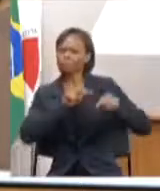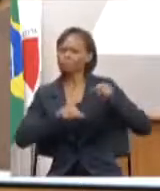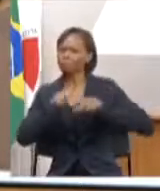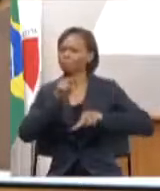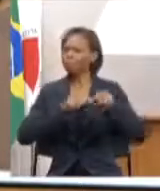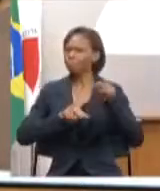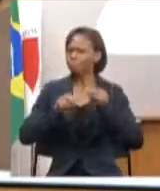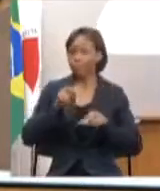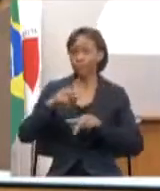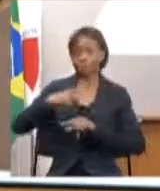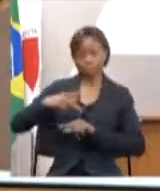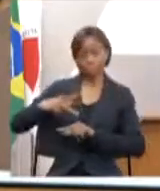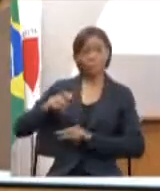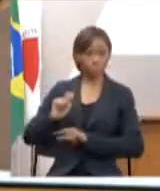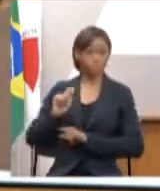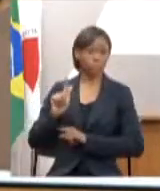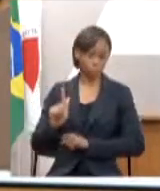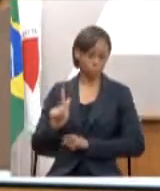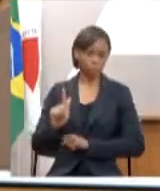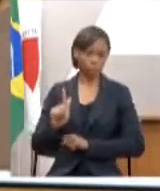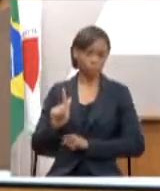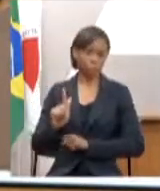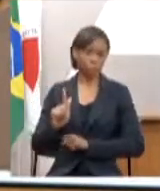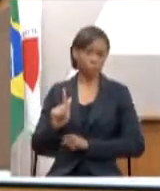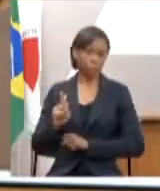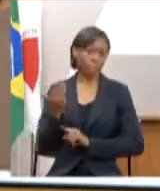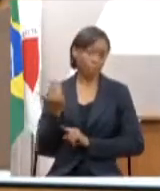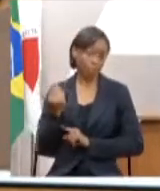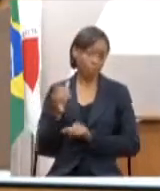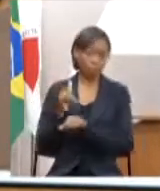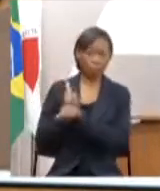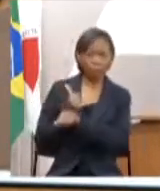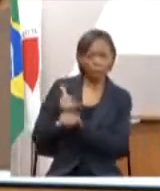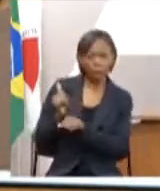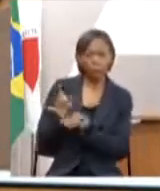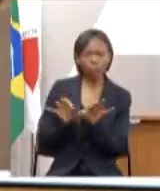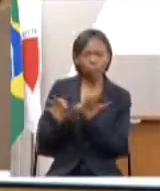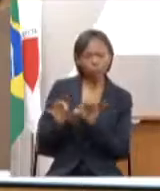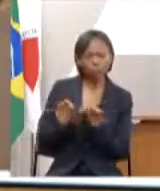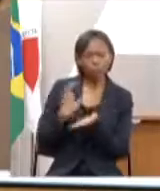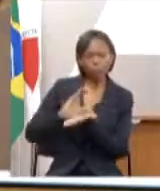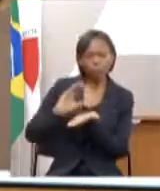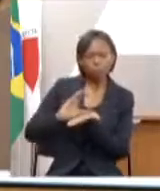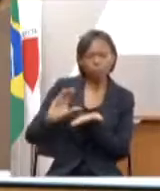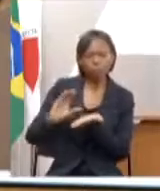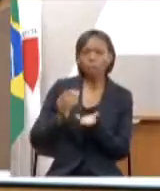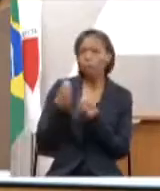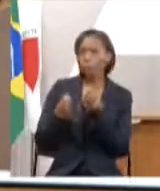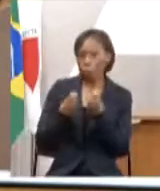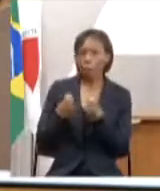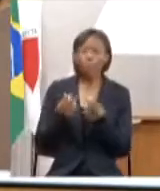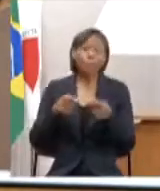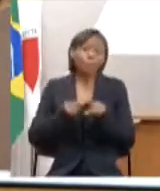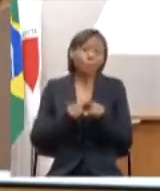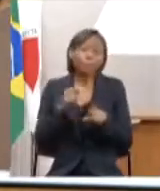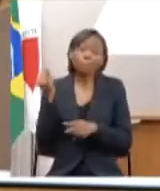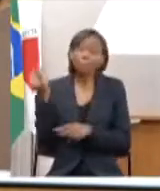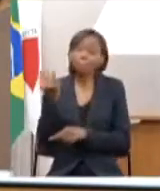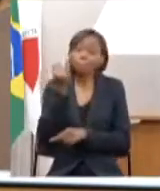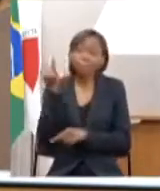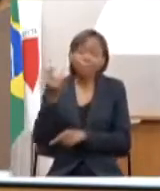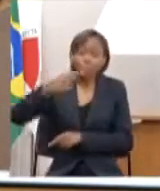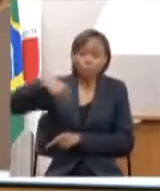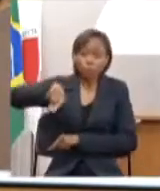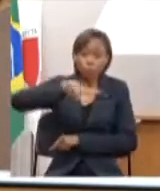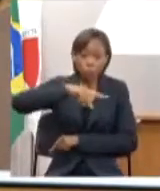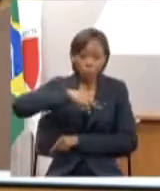avaliando o PPAG, tanto no que foi previsto em termos de orçamento, quanto no que está sendo executado e é importantíssimo que a gente cada vez